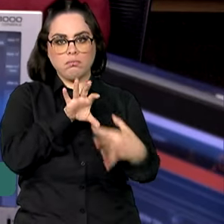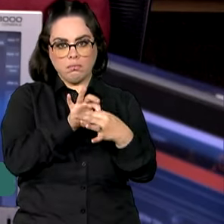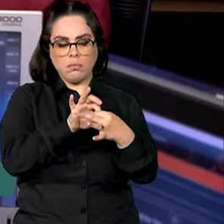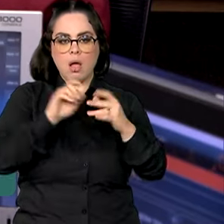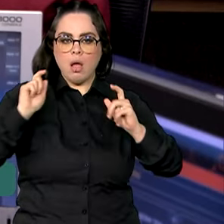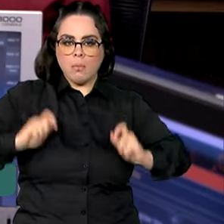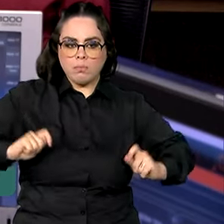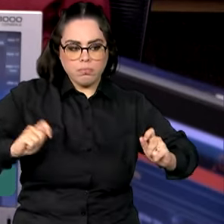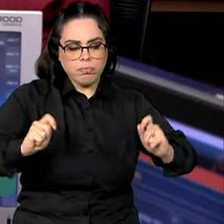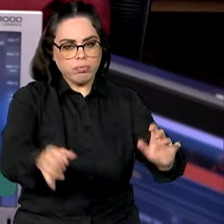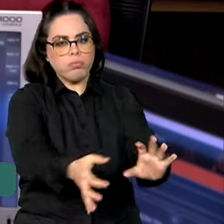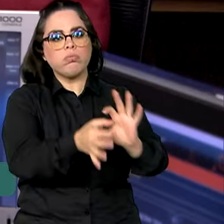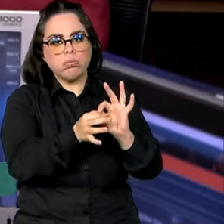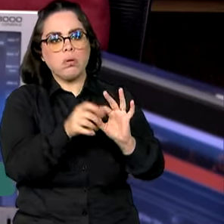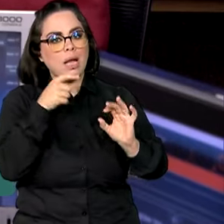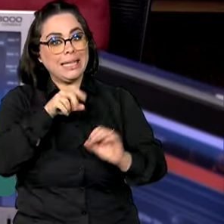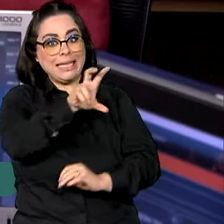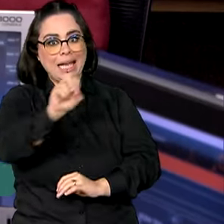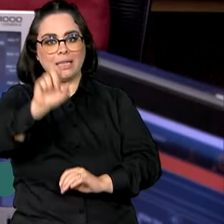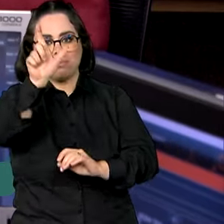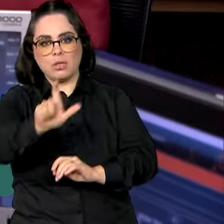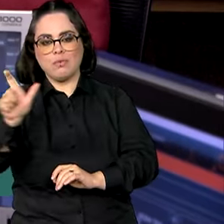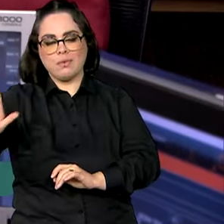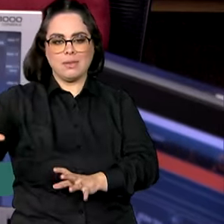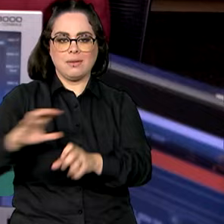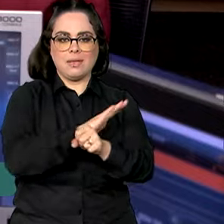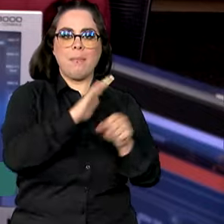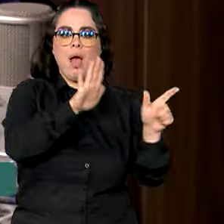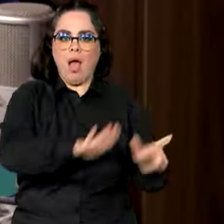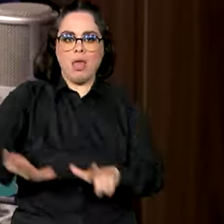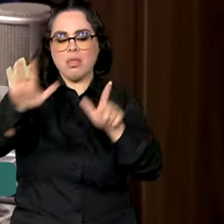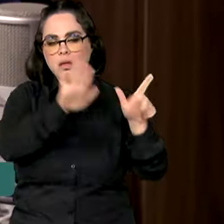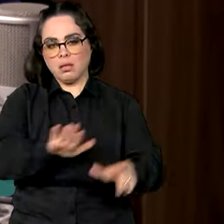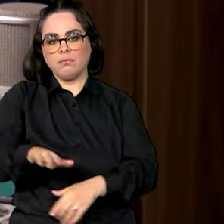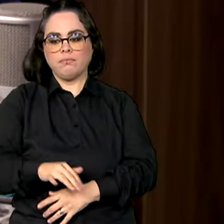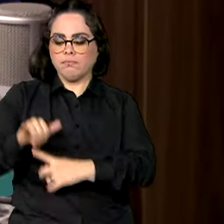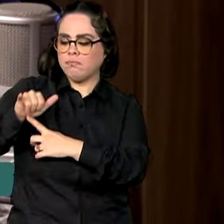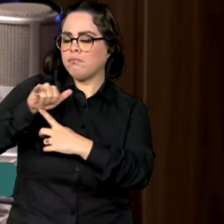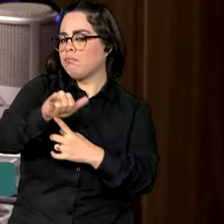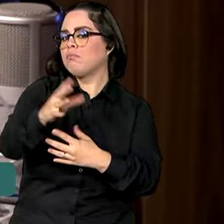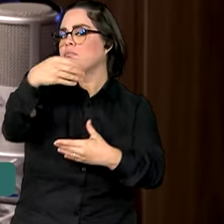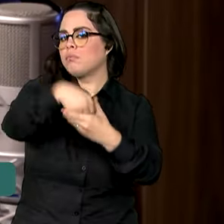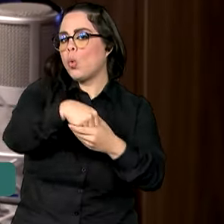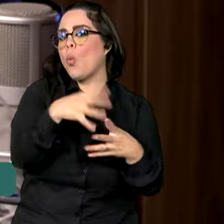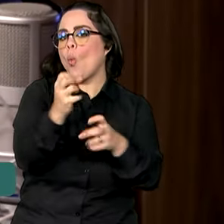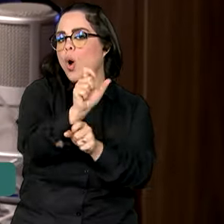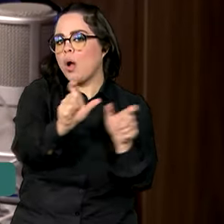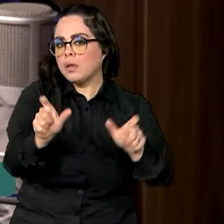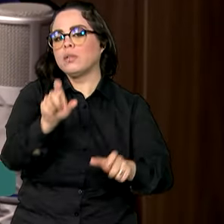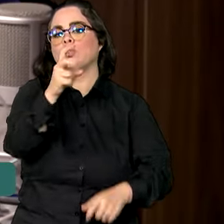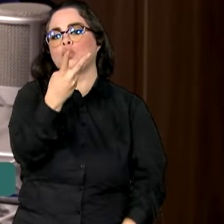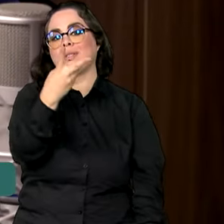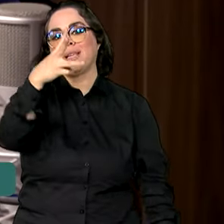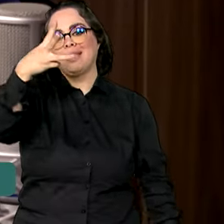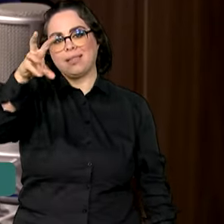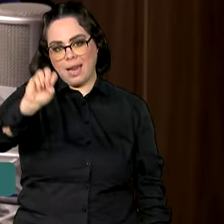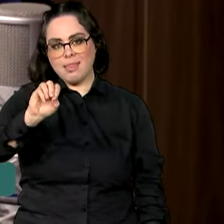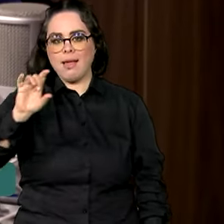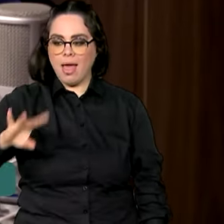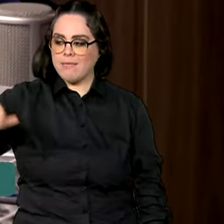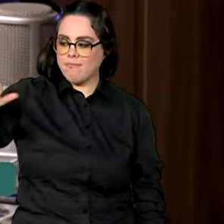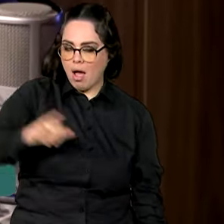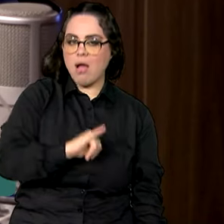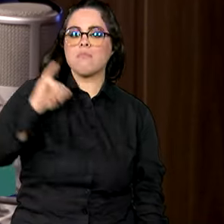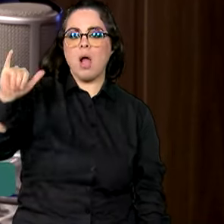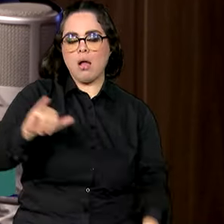transportar 500 por semana, o avião tem uma capacidade de 230 passageiros em cada voo